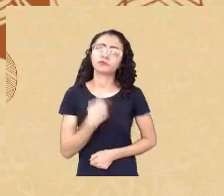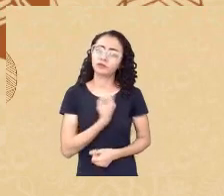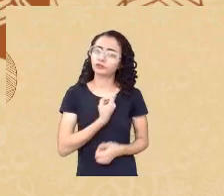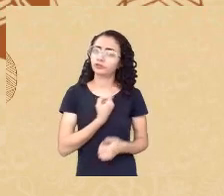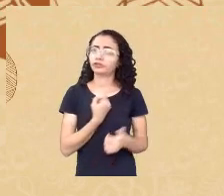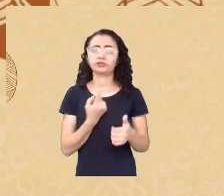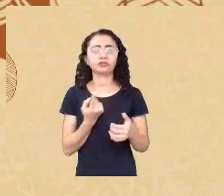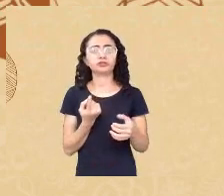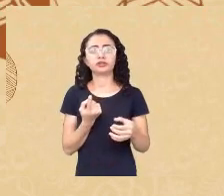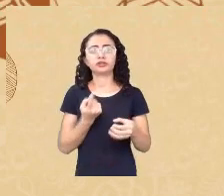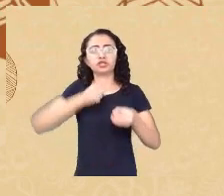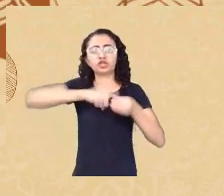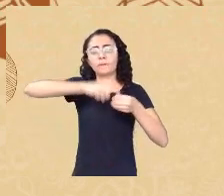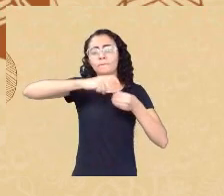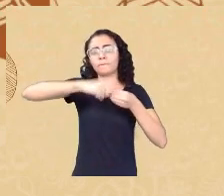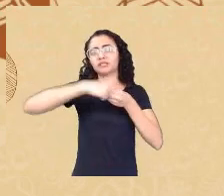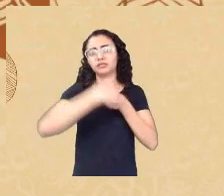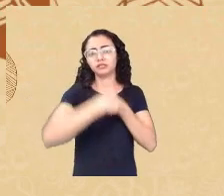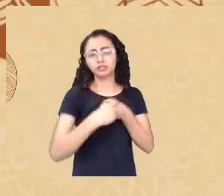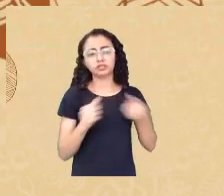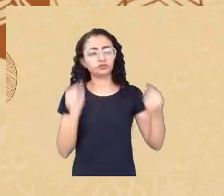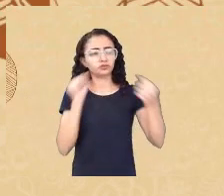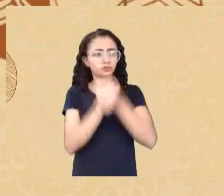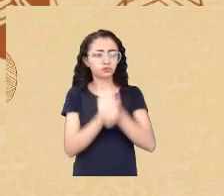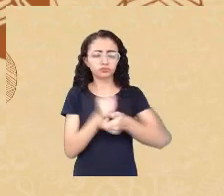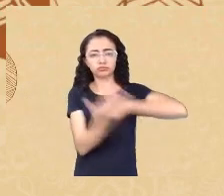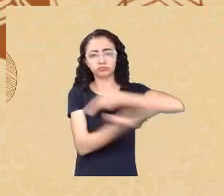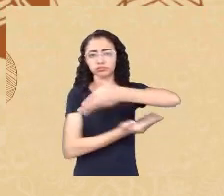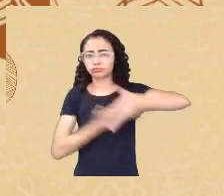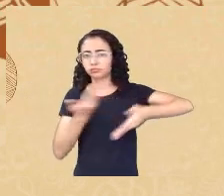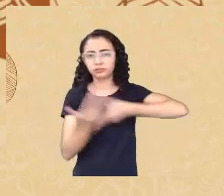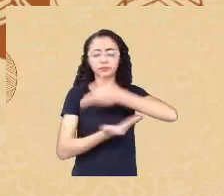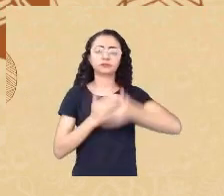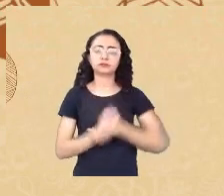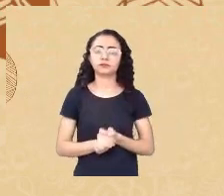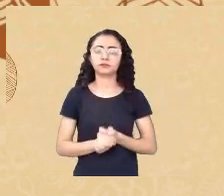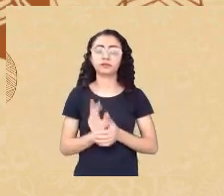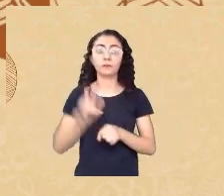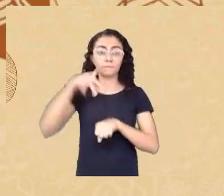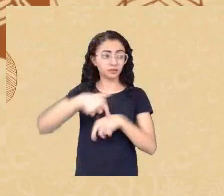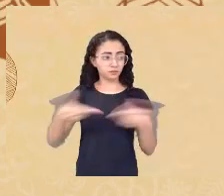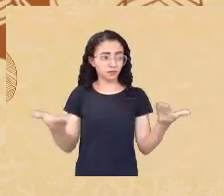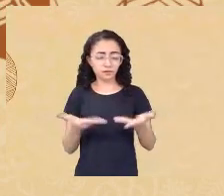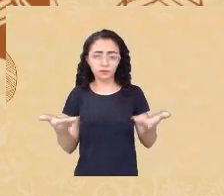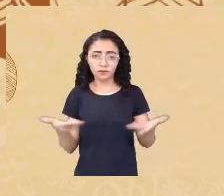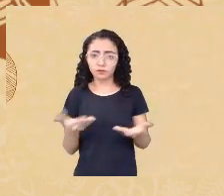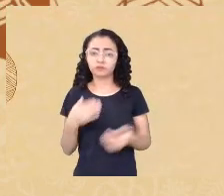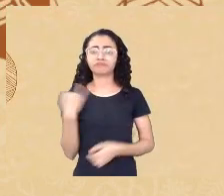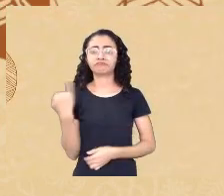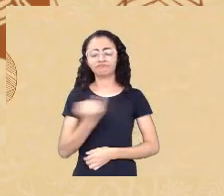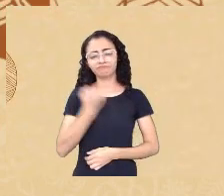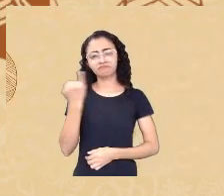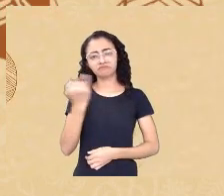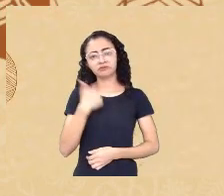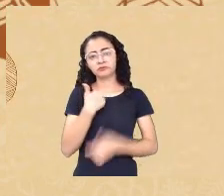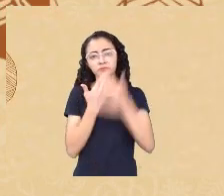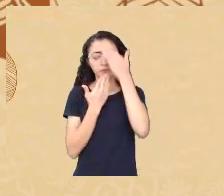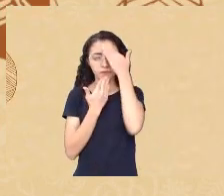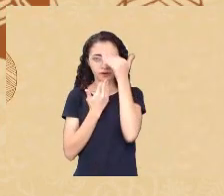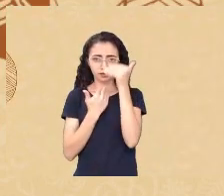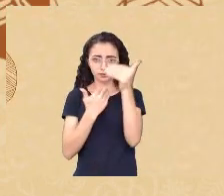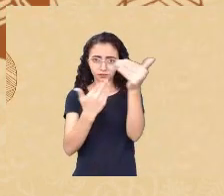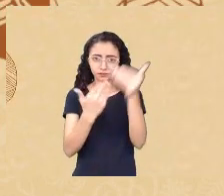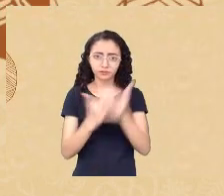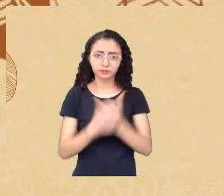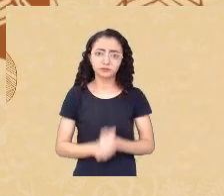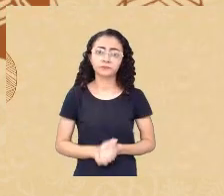de colaboração e estar nesse espaço aqui para mim foi fundamental então eu agradeço e hoje se a gente puder trocar